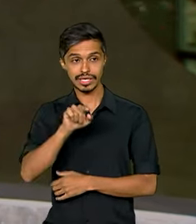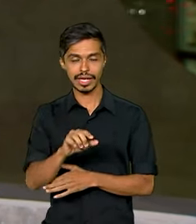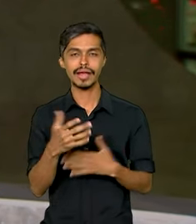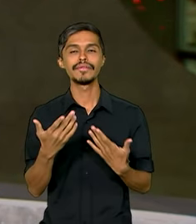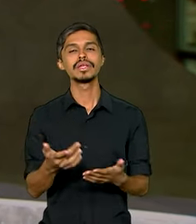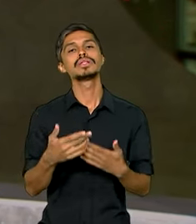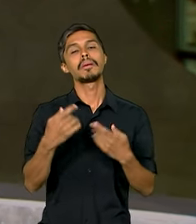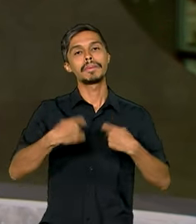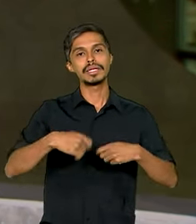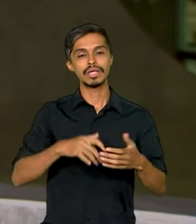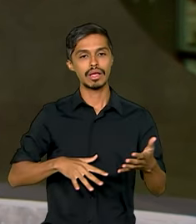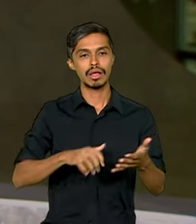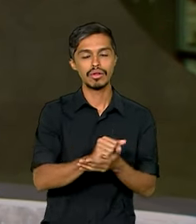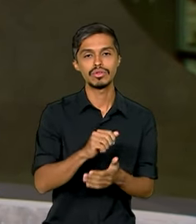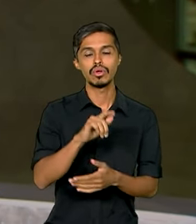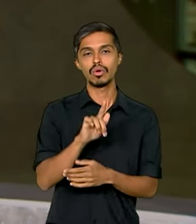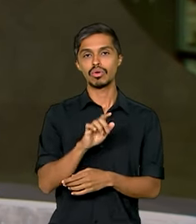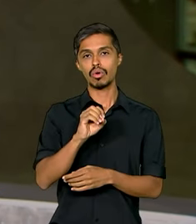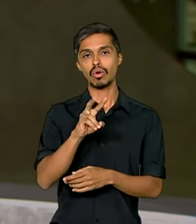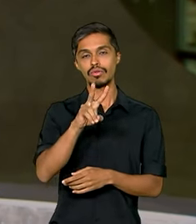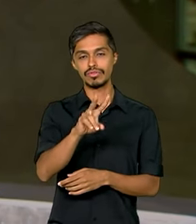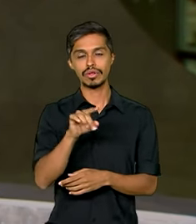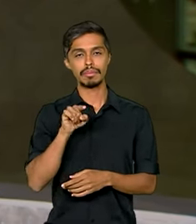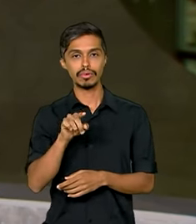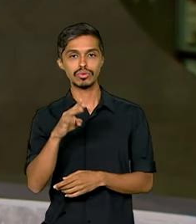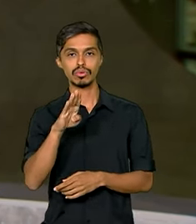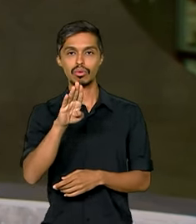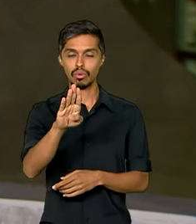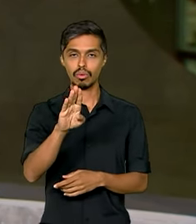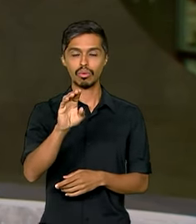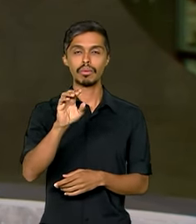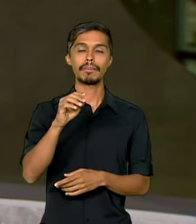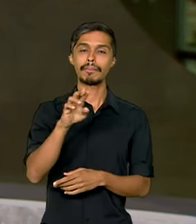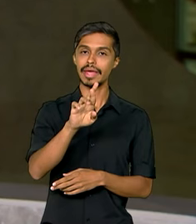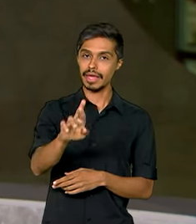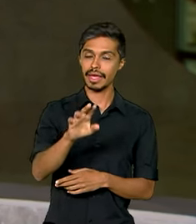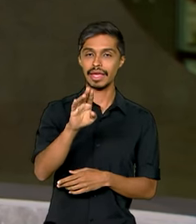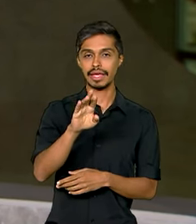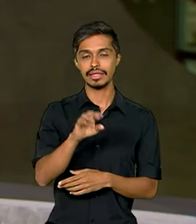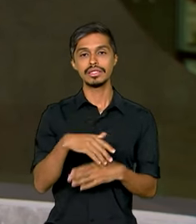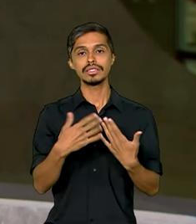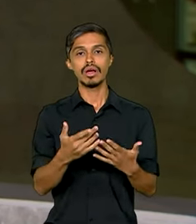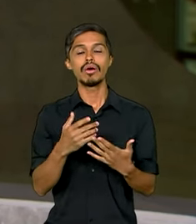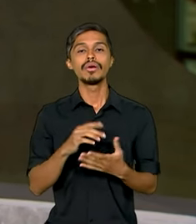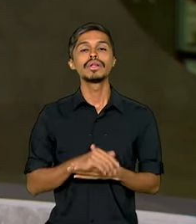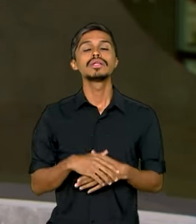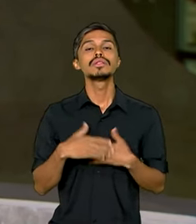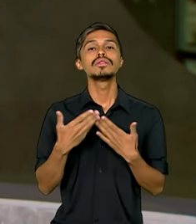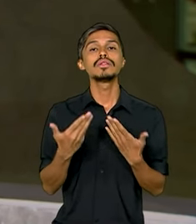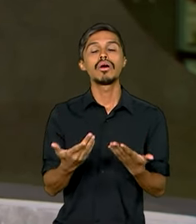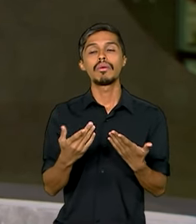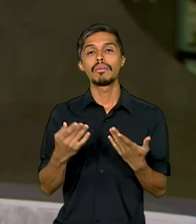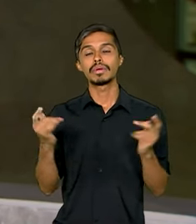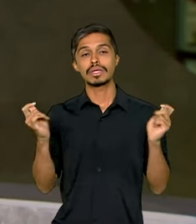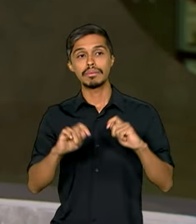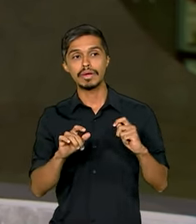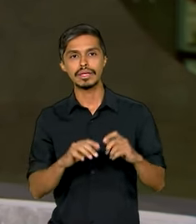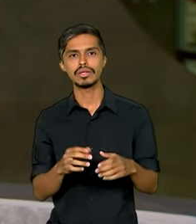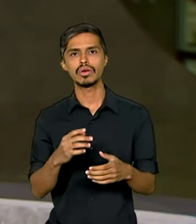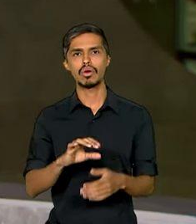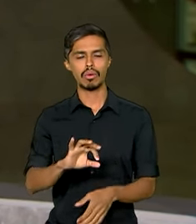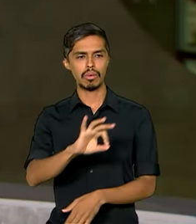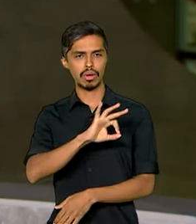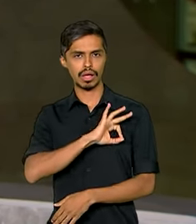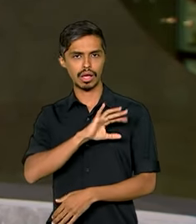é preciso ser cadastrado do Golf.br. Em caso de roubo, furto ou perda, é possível criar uma ocorrência